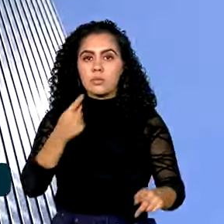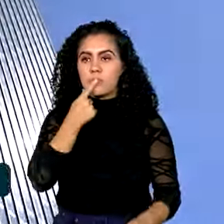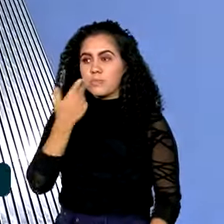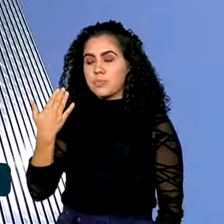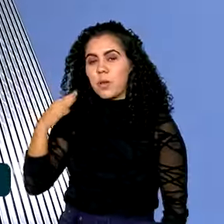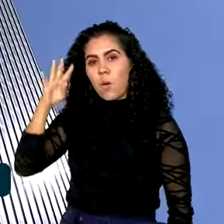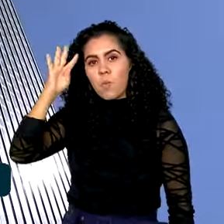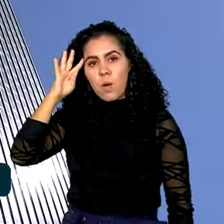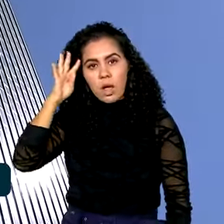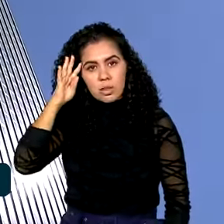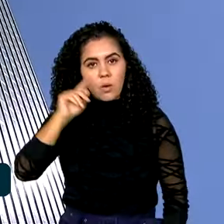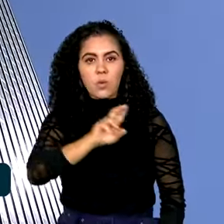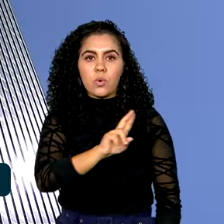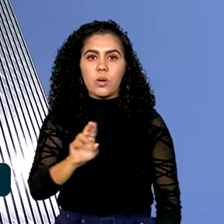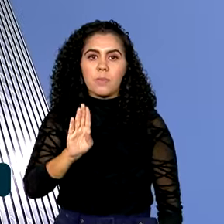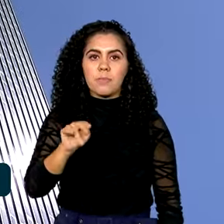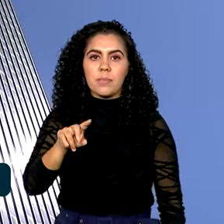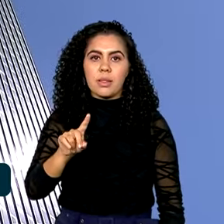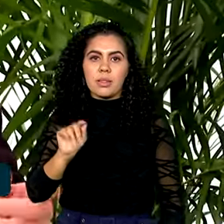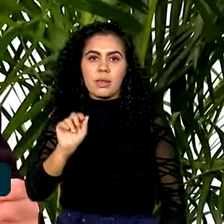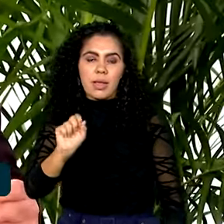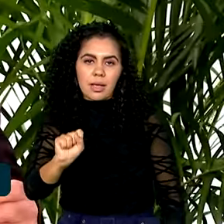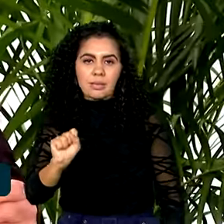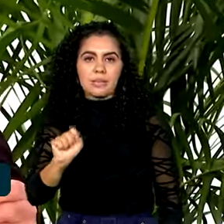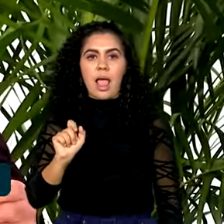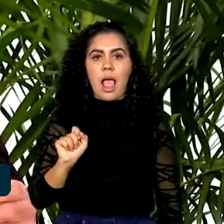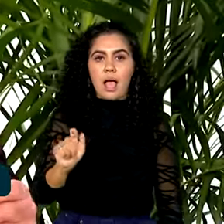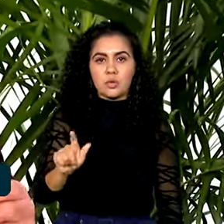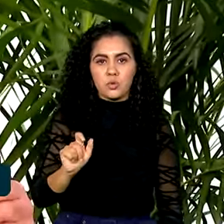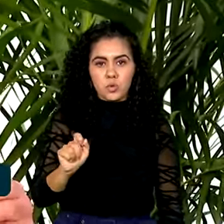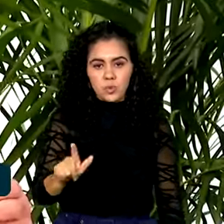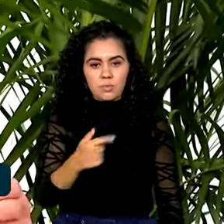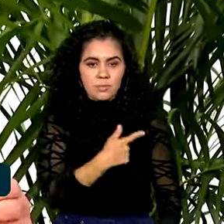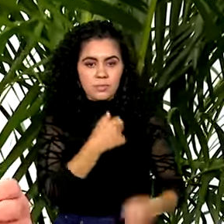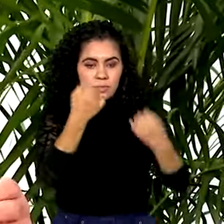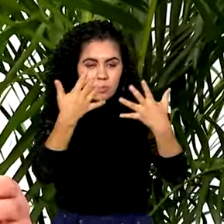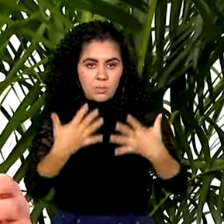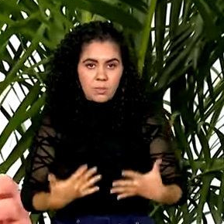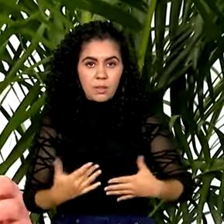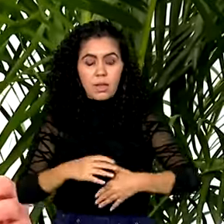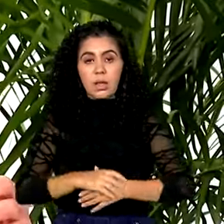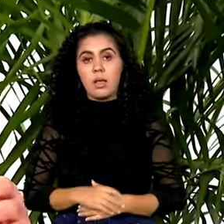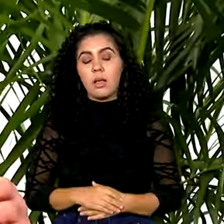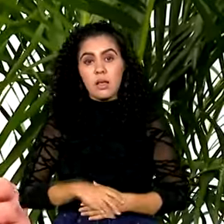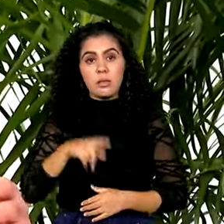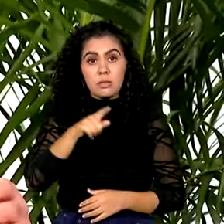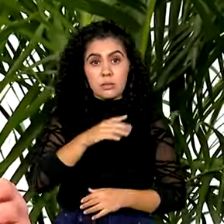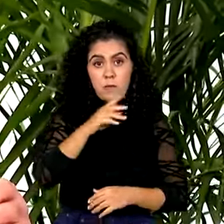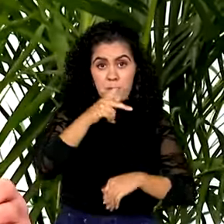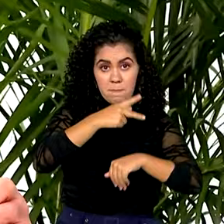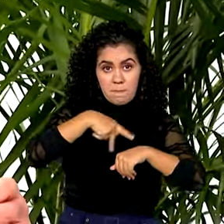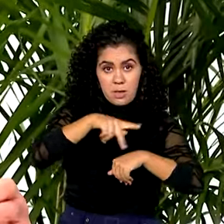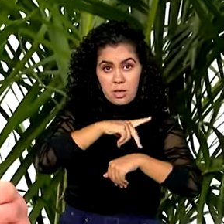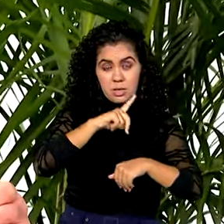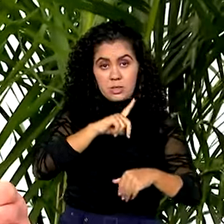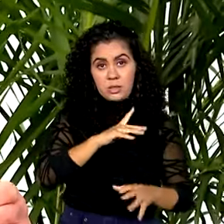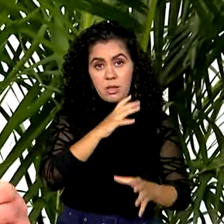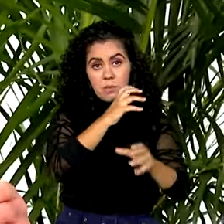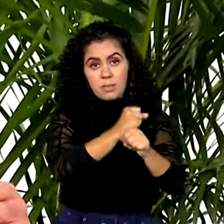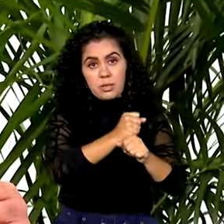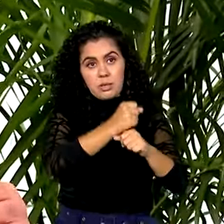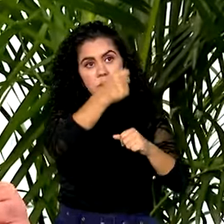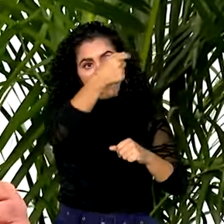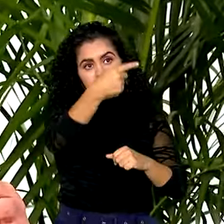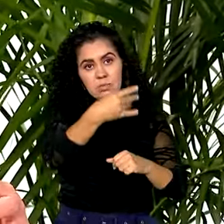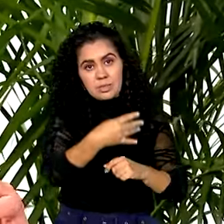-feira o BNDES Azul. Os oceanos, que se fossem um país, seria a sétima economia do mundo com 3